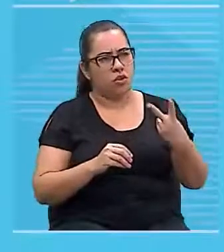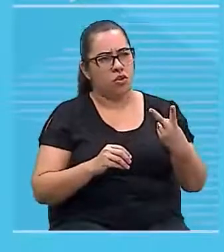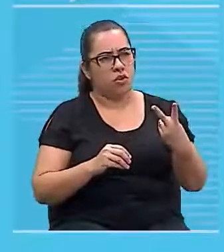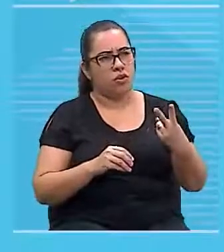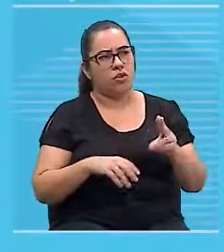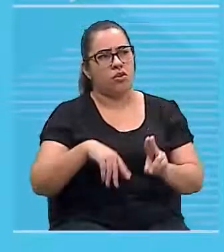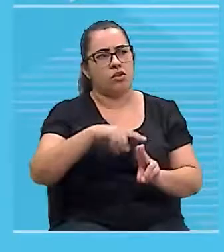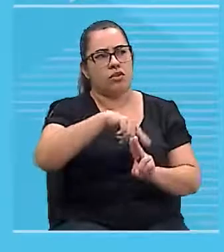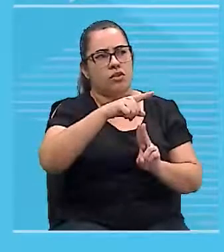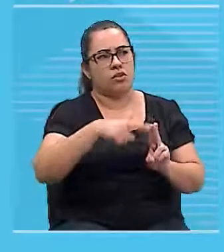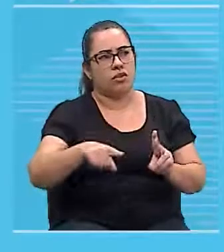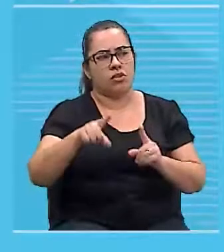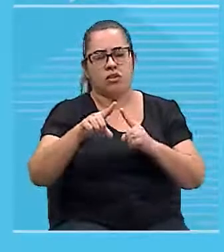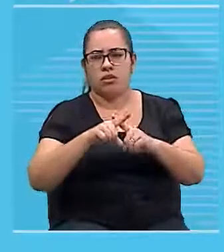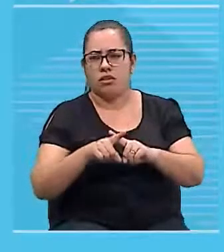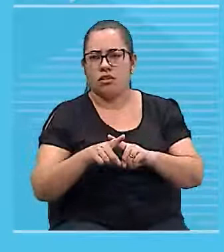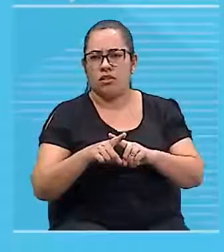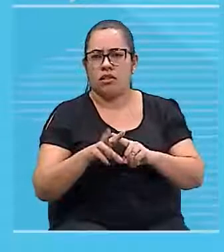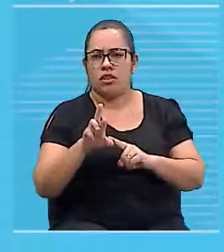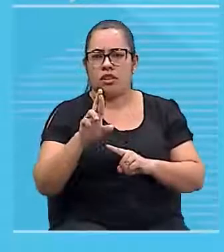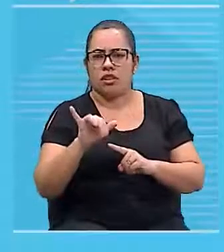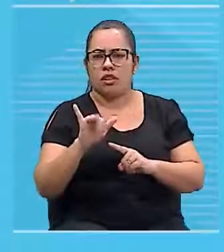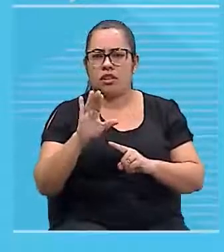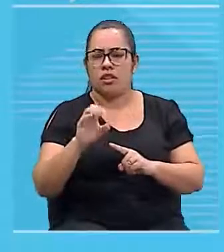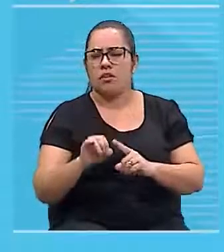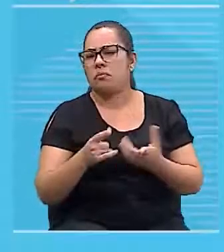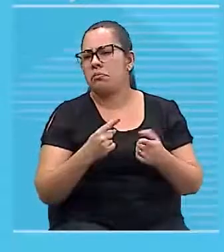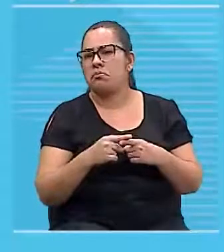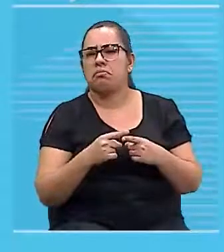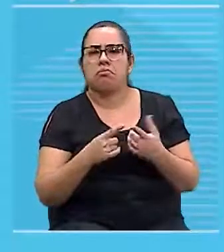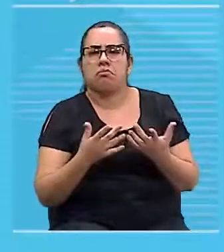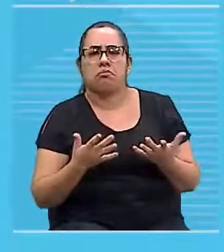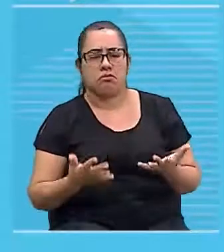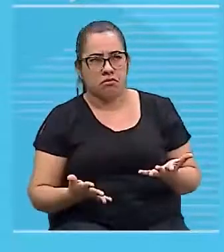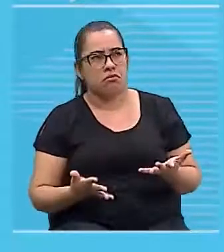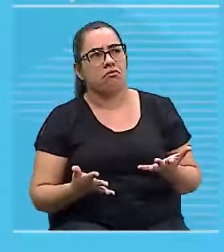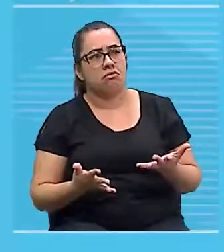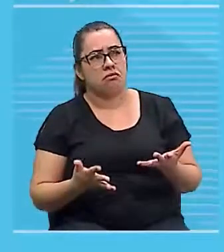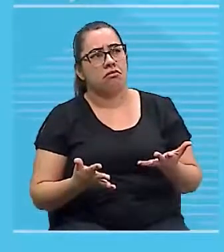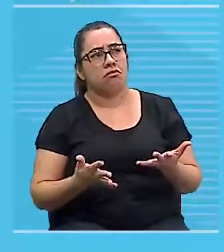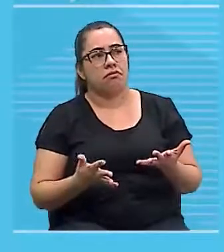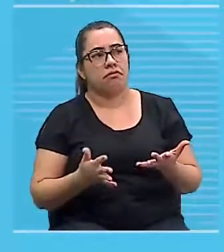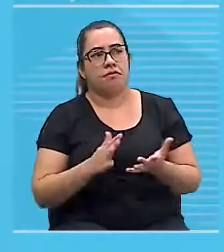2π vezes o raio. por por que, professor? Jovens,